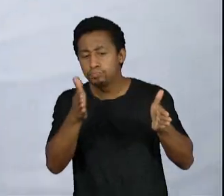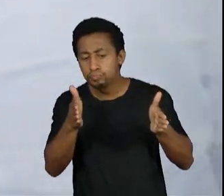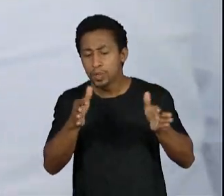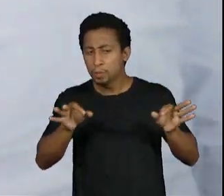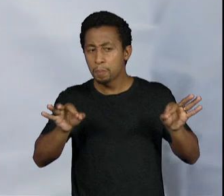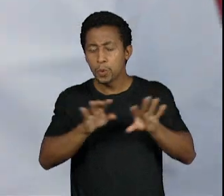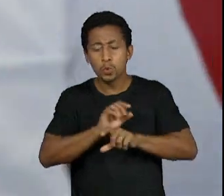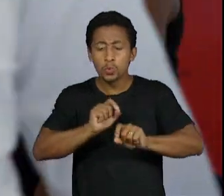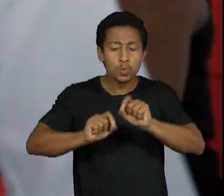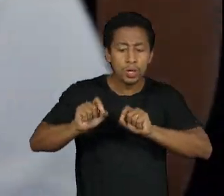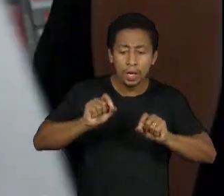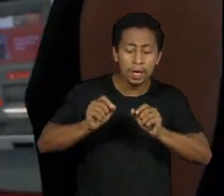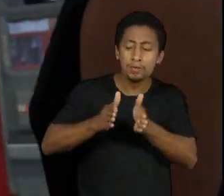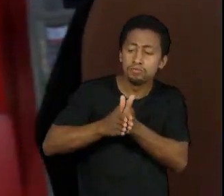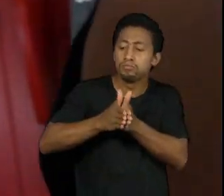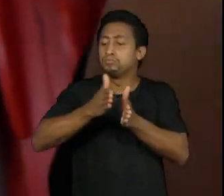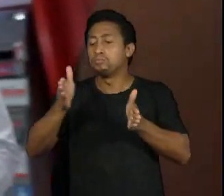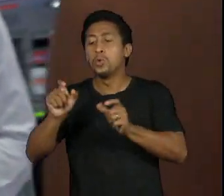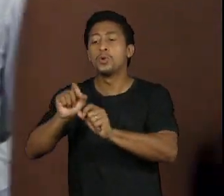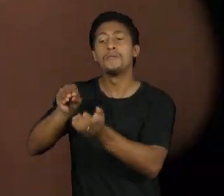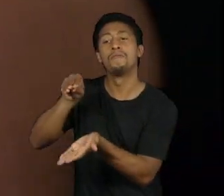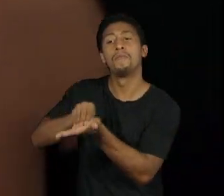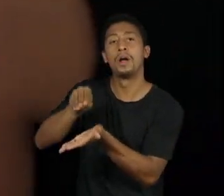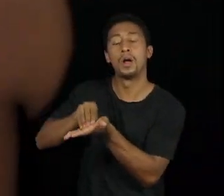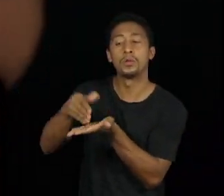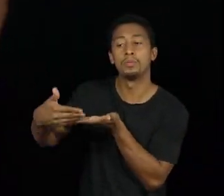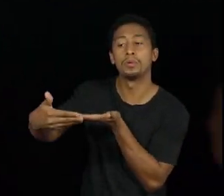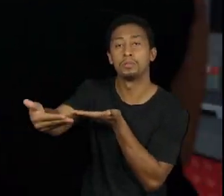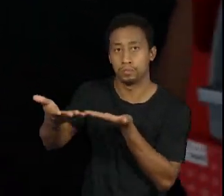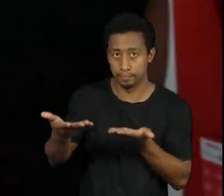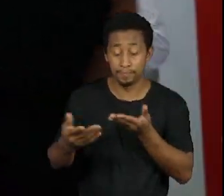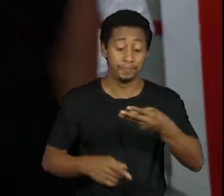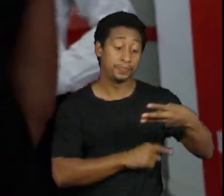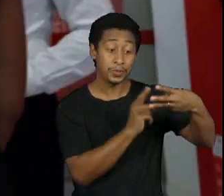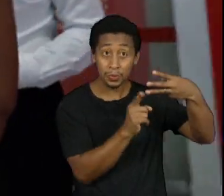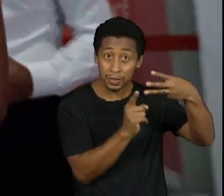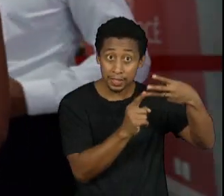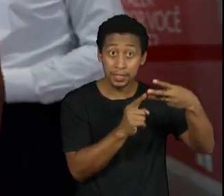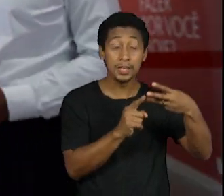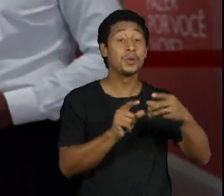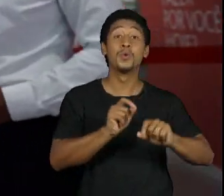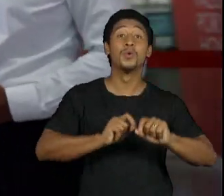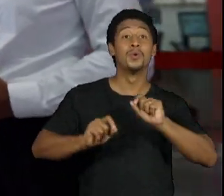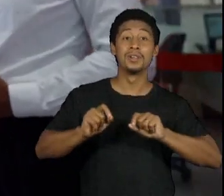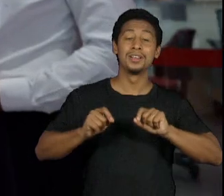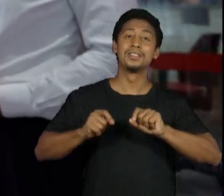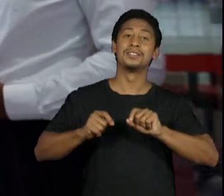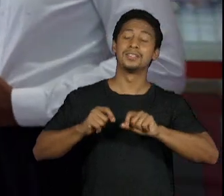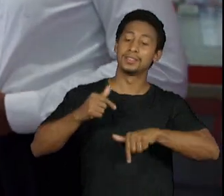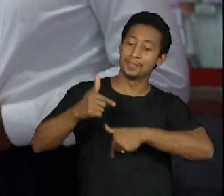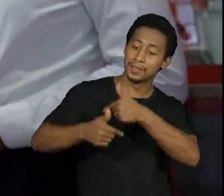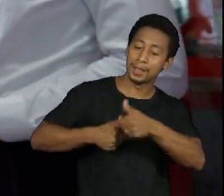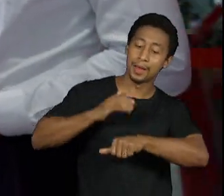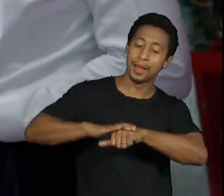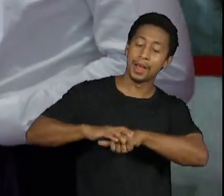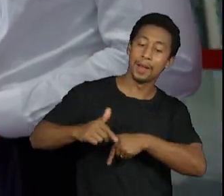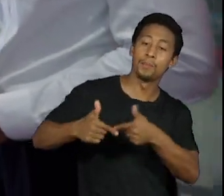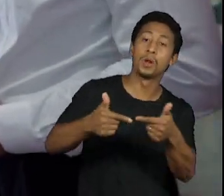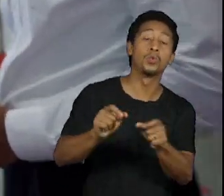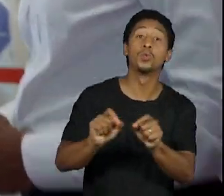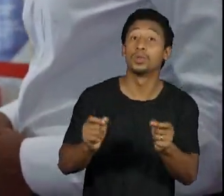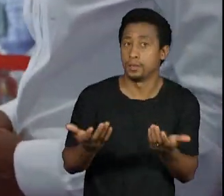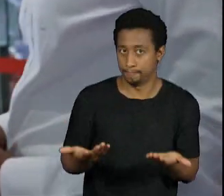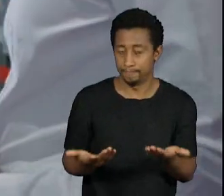E o nosso terceiro pilar é o pilar das nossas causas que entre elas nós temos a causa da equidade racial